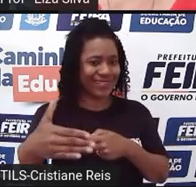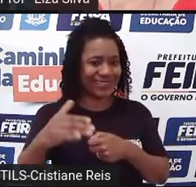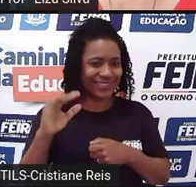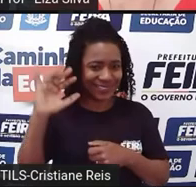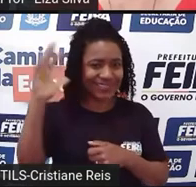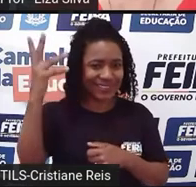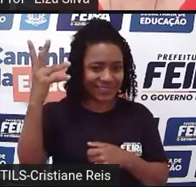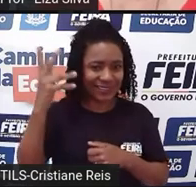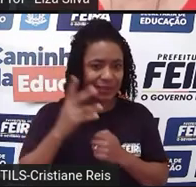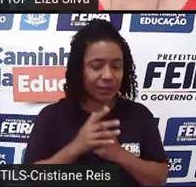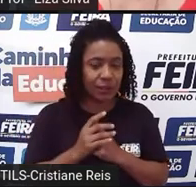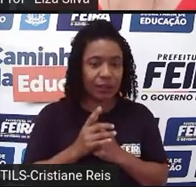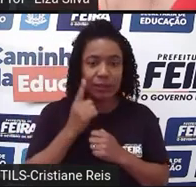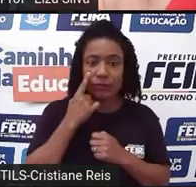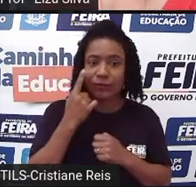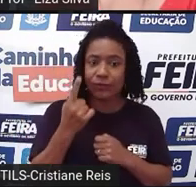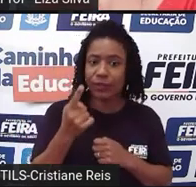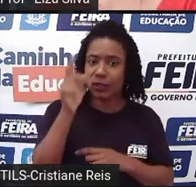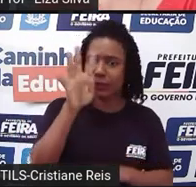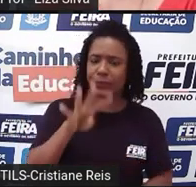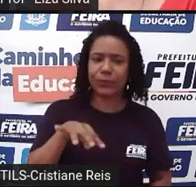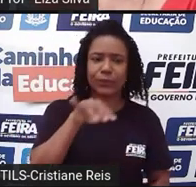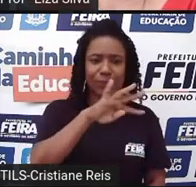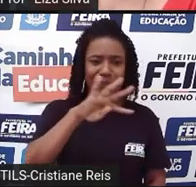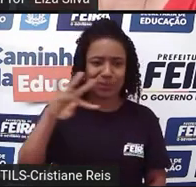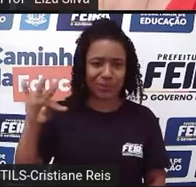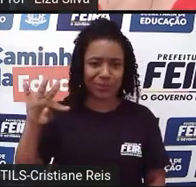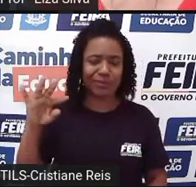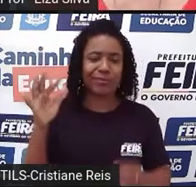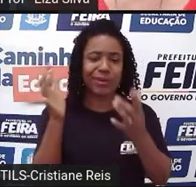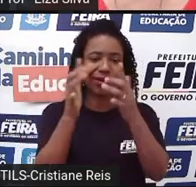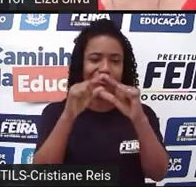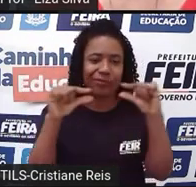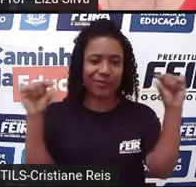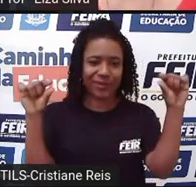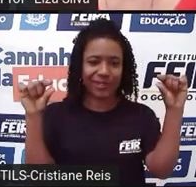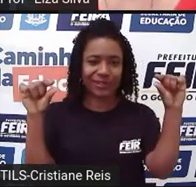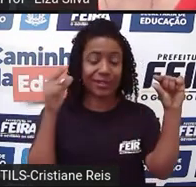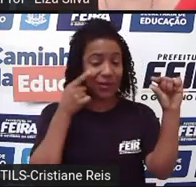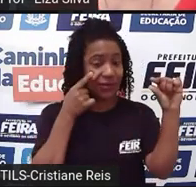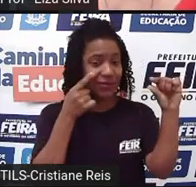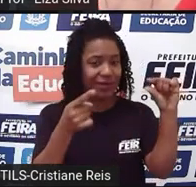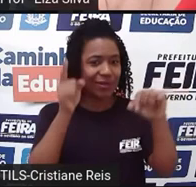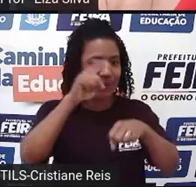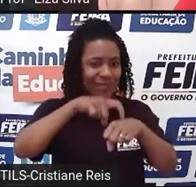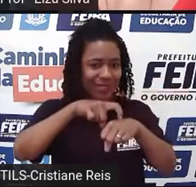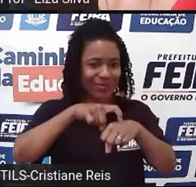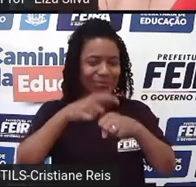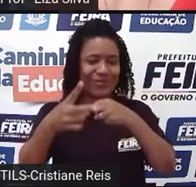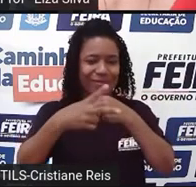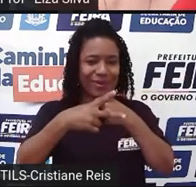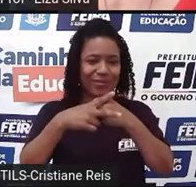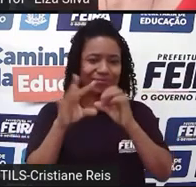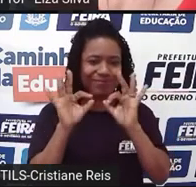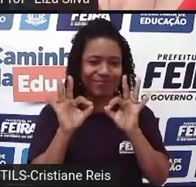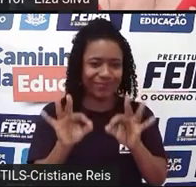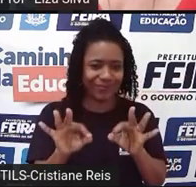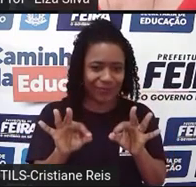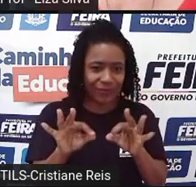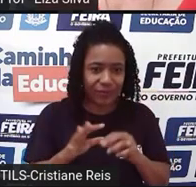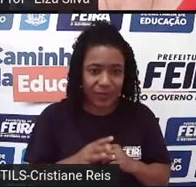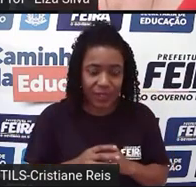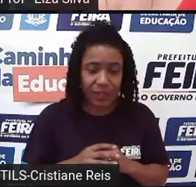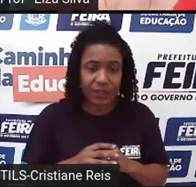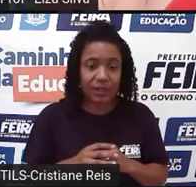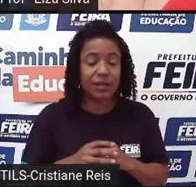vocês a estrutura, né? Como a gente organizar a frase utilizando esse tempo verbal. O sujeito, a